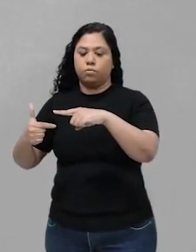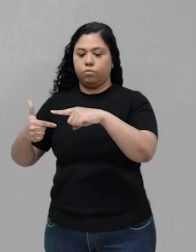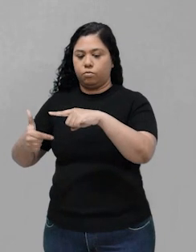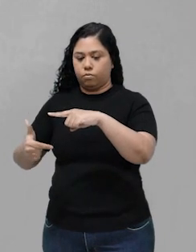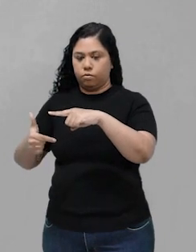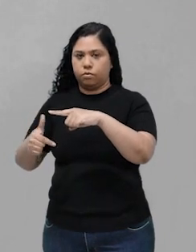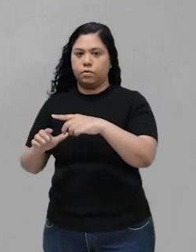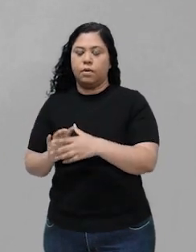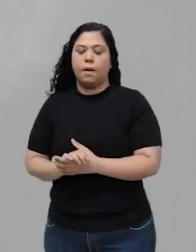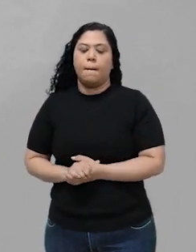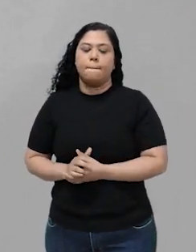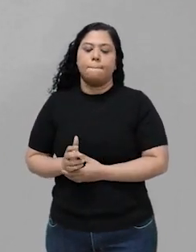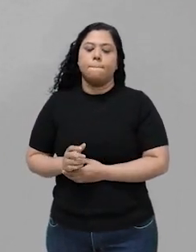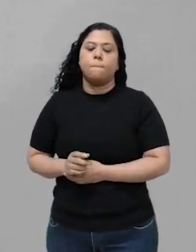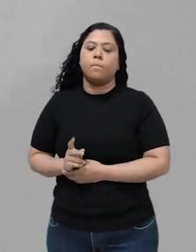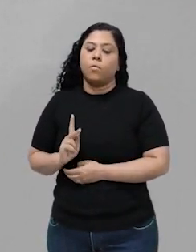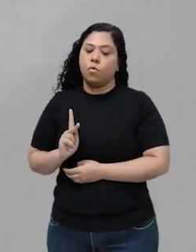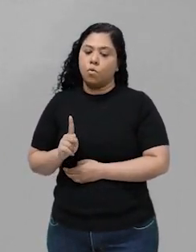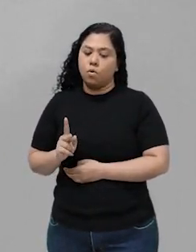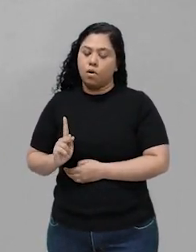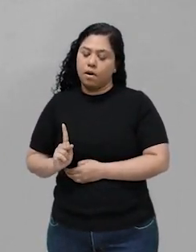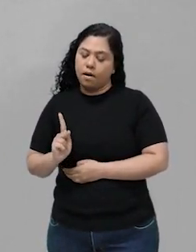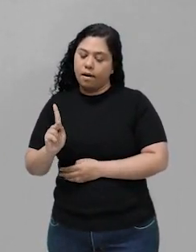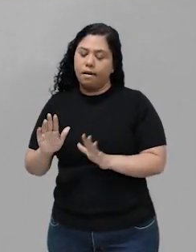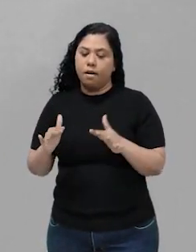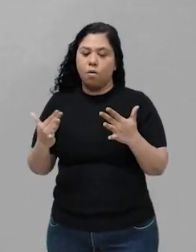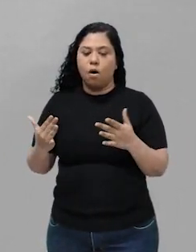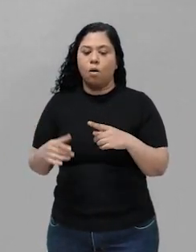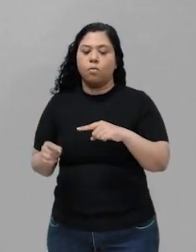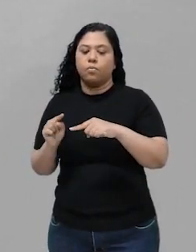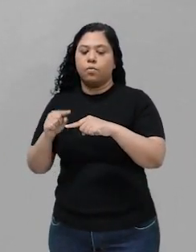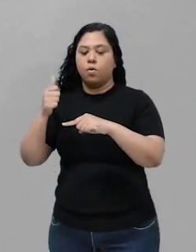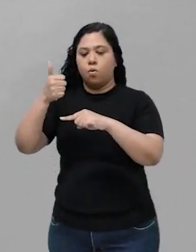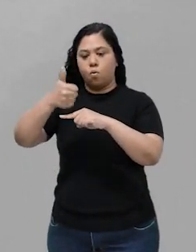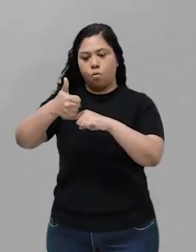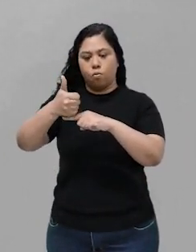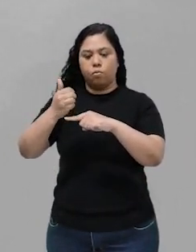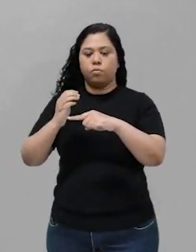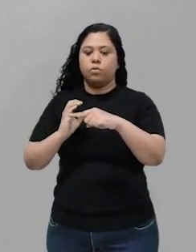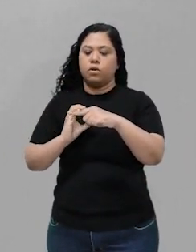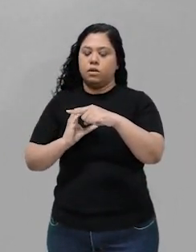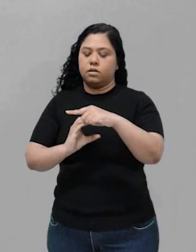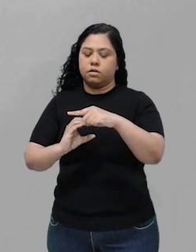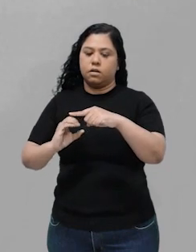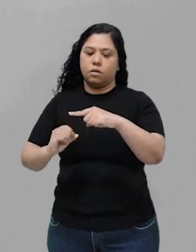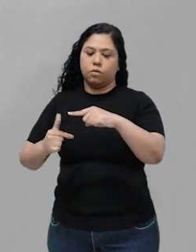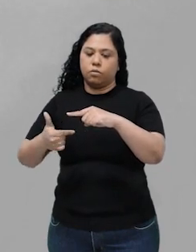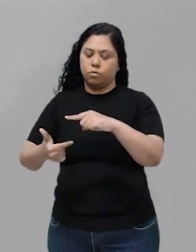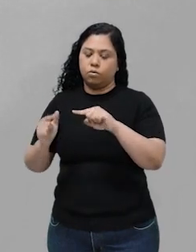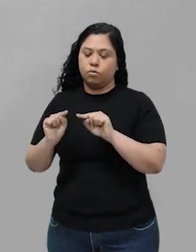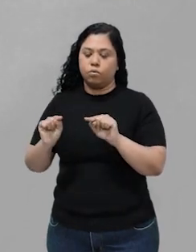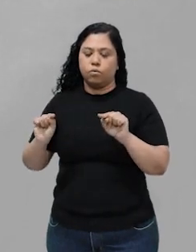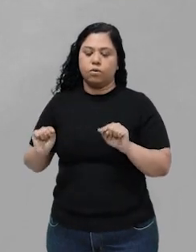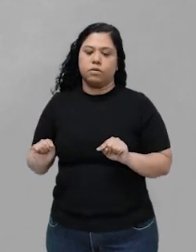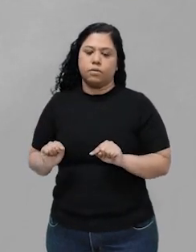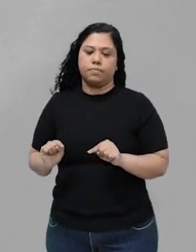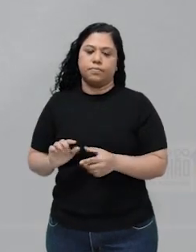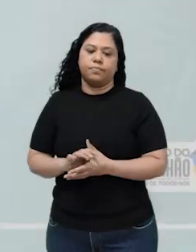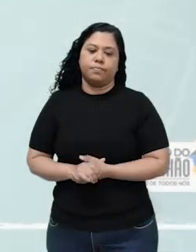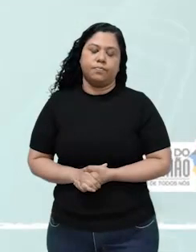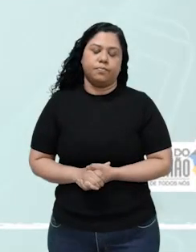Então, nesse caso, a constante fica 1 sobre a concentração do CO₂. Então, substâncias sólidas